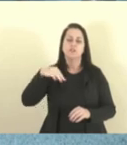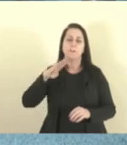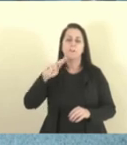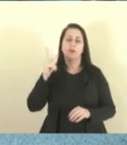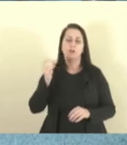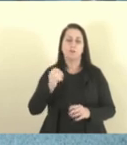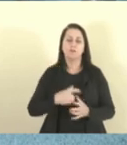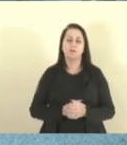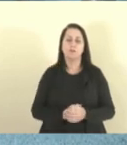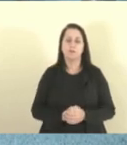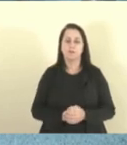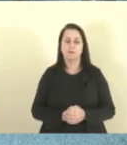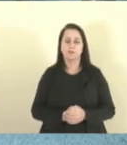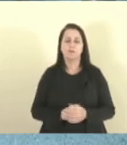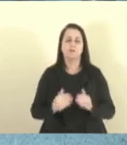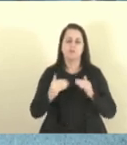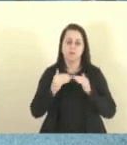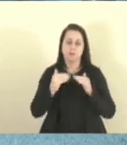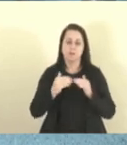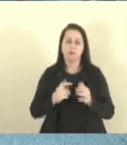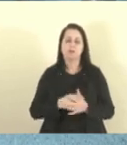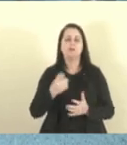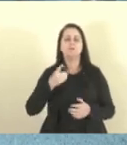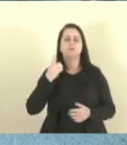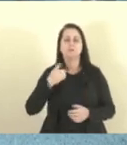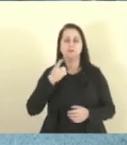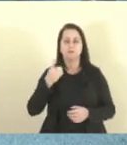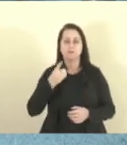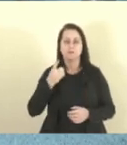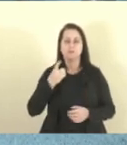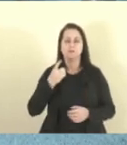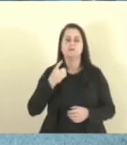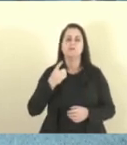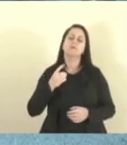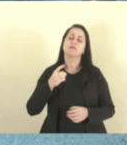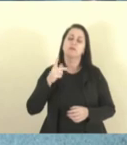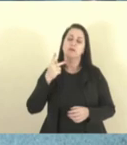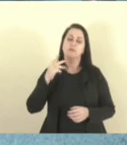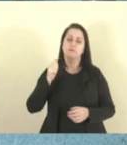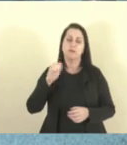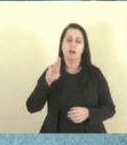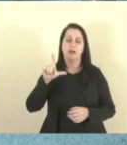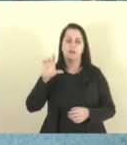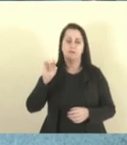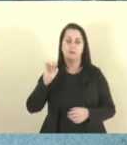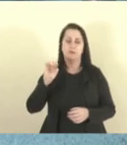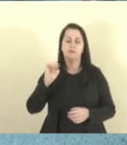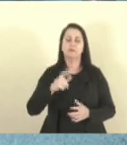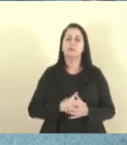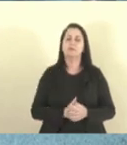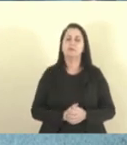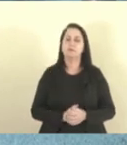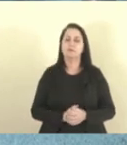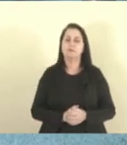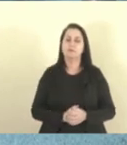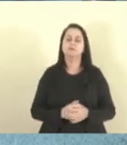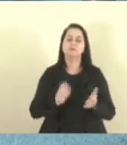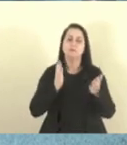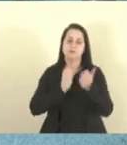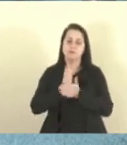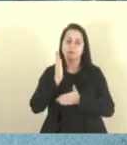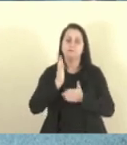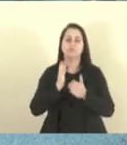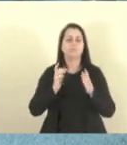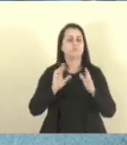Muito obrigado. Com o relator. Deputado Pablo Muribeca, na Comissão de Finanças. Com o relator. Aprovada a